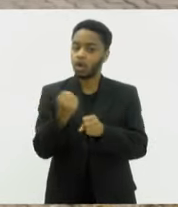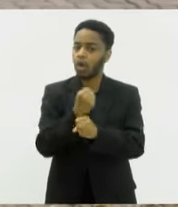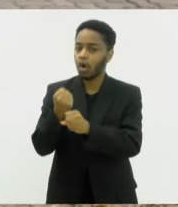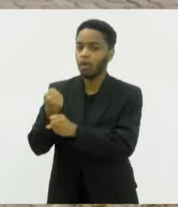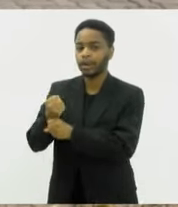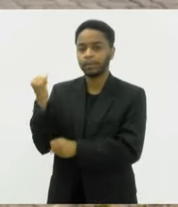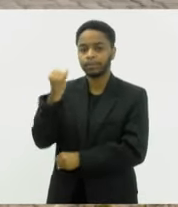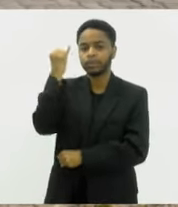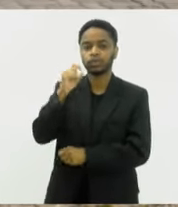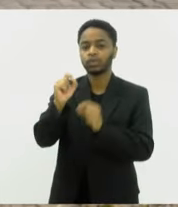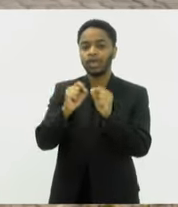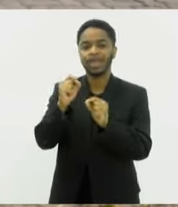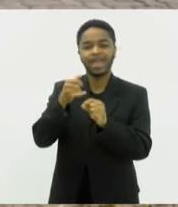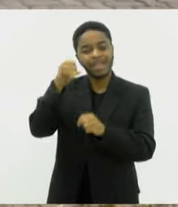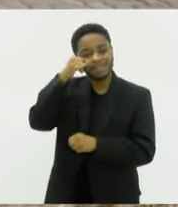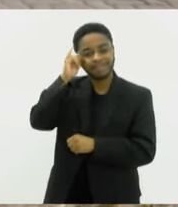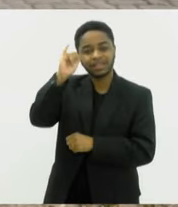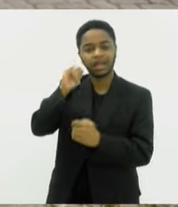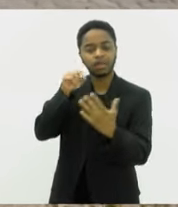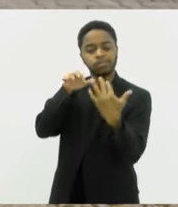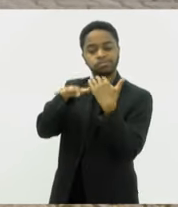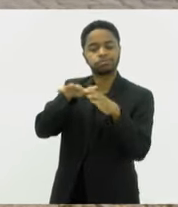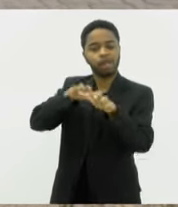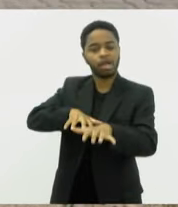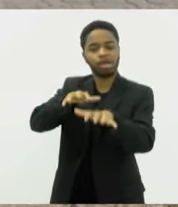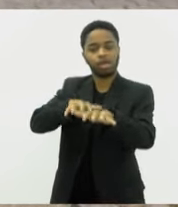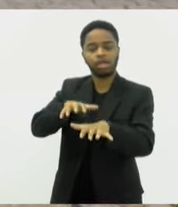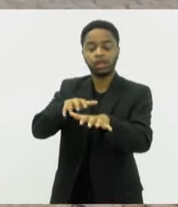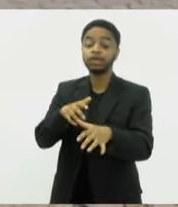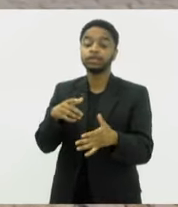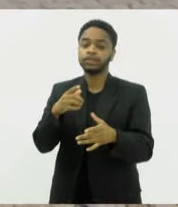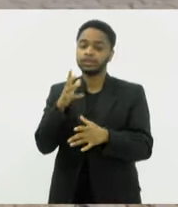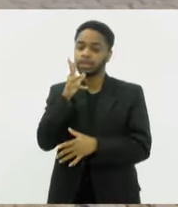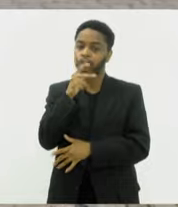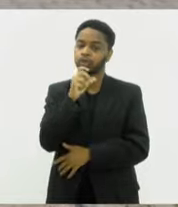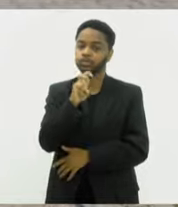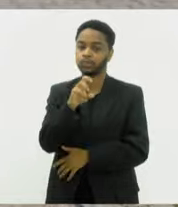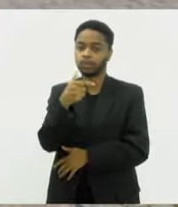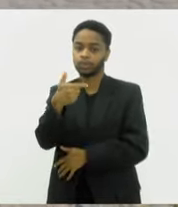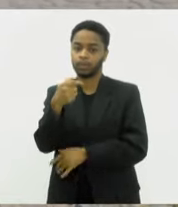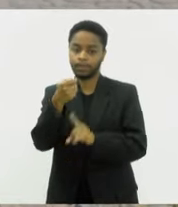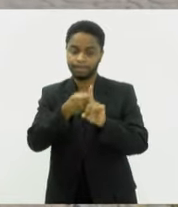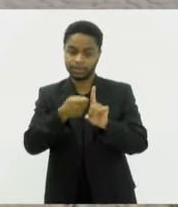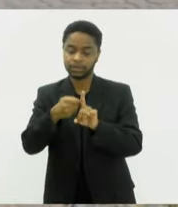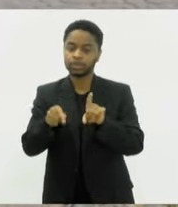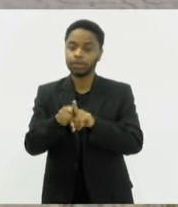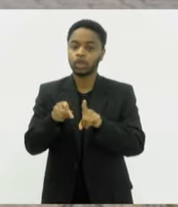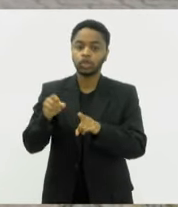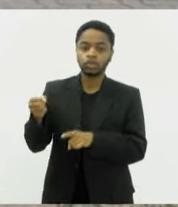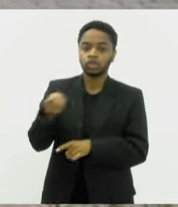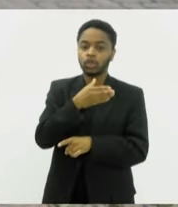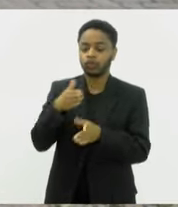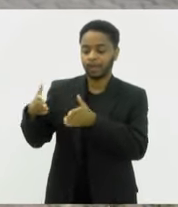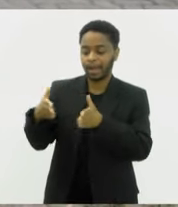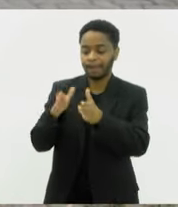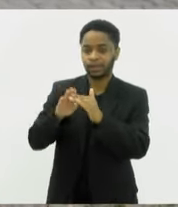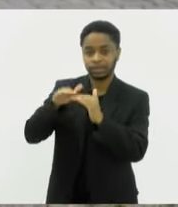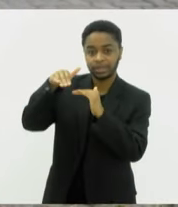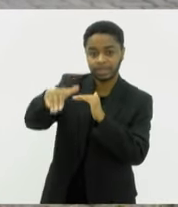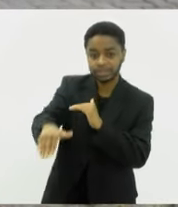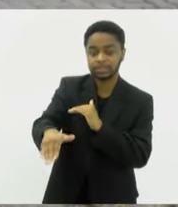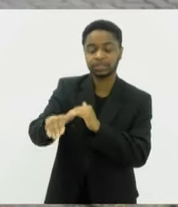não pare. Essa obra vai ser realizada em 52 meses, a nova pista de descida vai ser